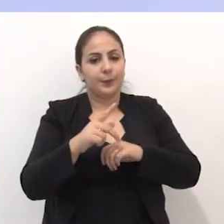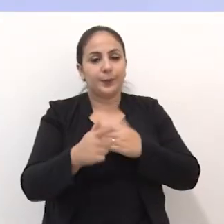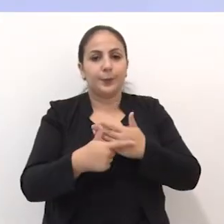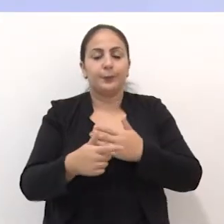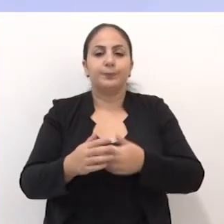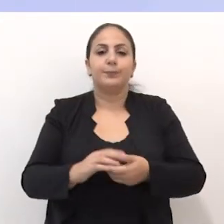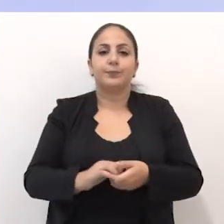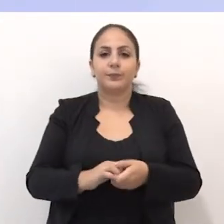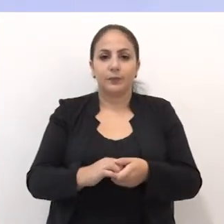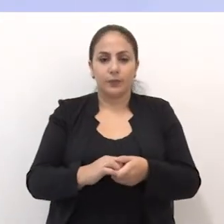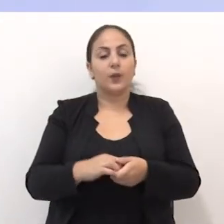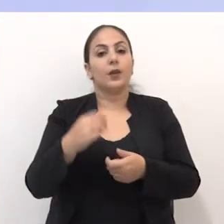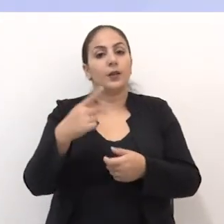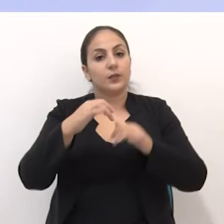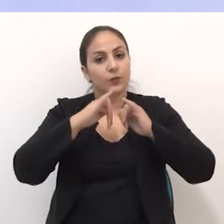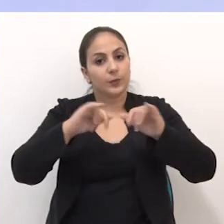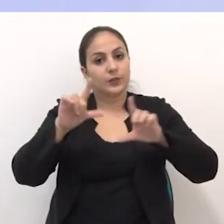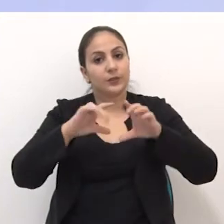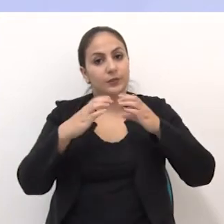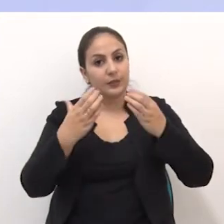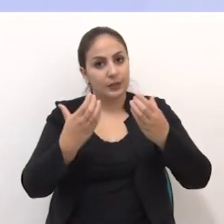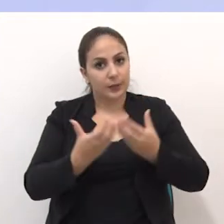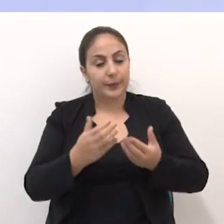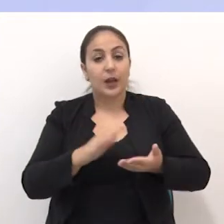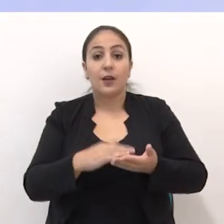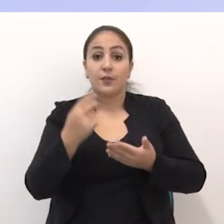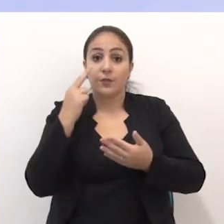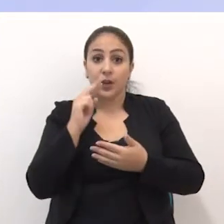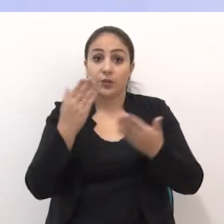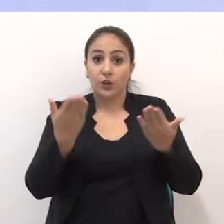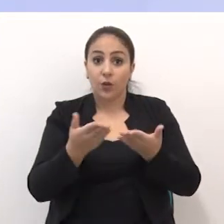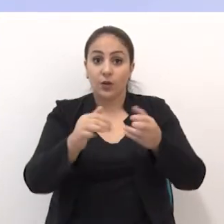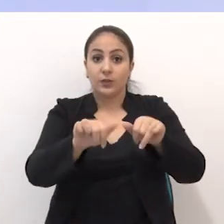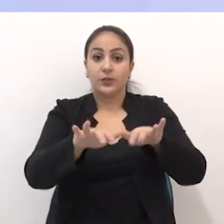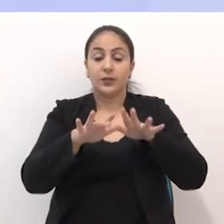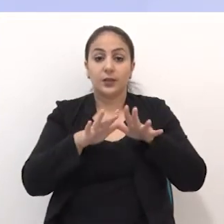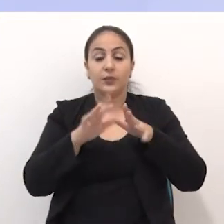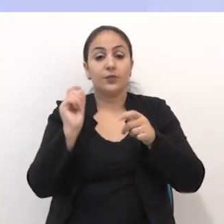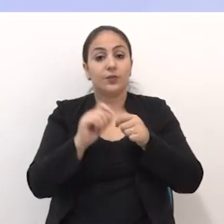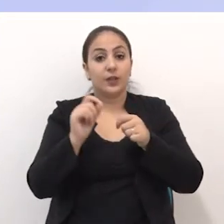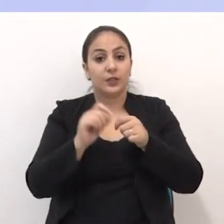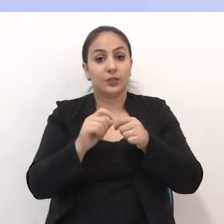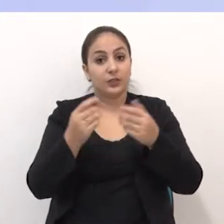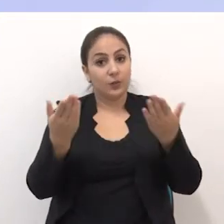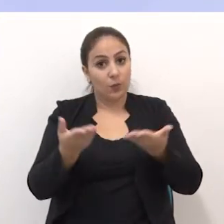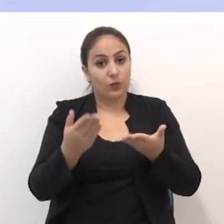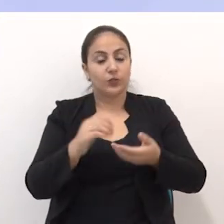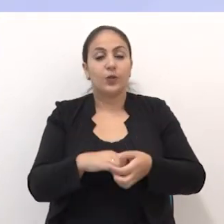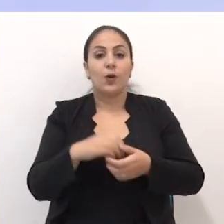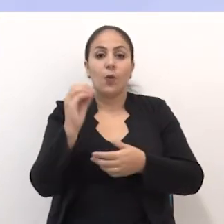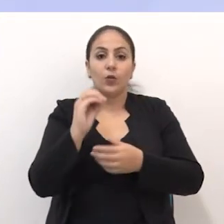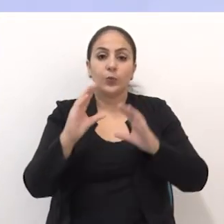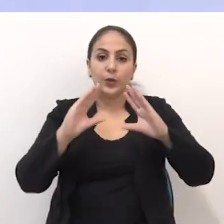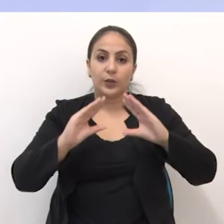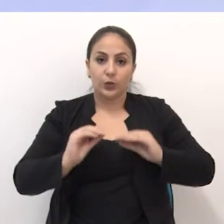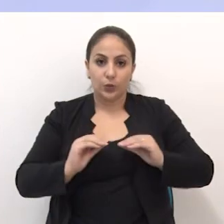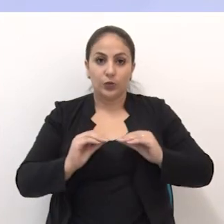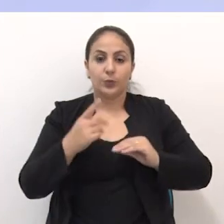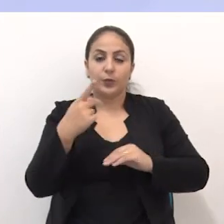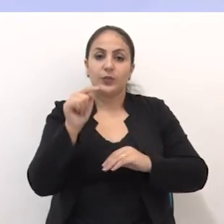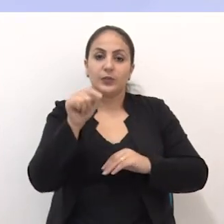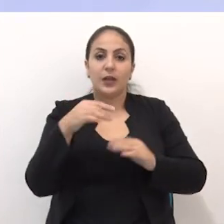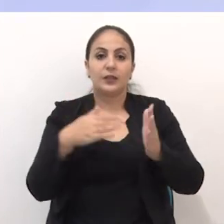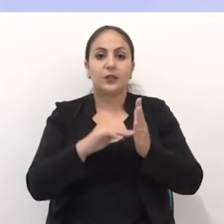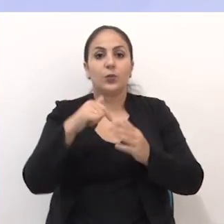foram as informações do Jornal da Câmara. Fique agora com a sessão plenária realizada hoje. Uma ótima noite para você